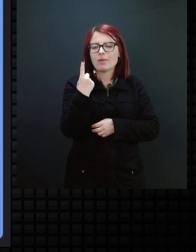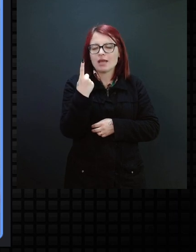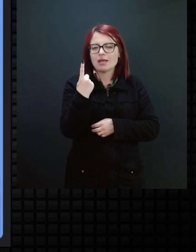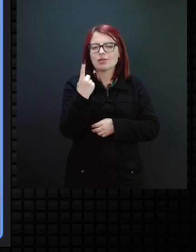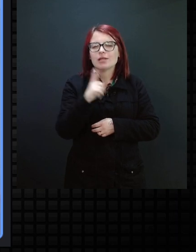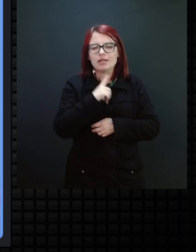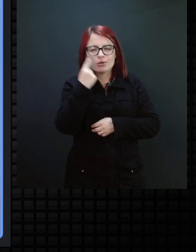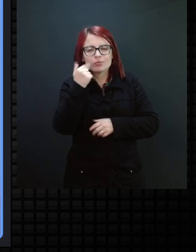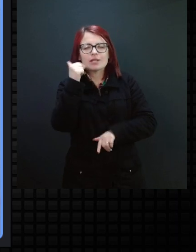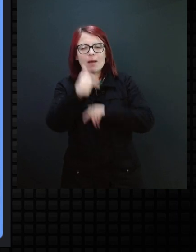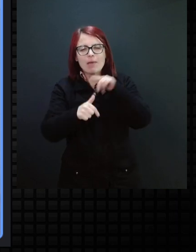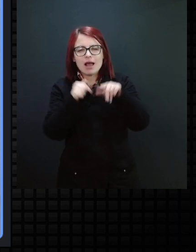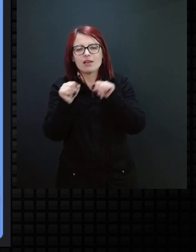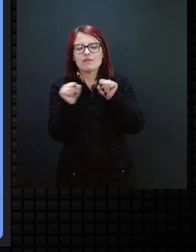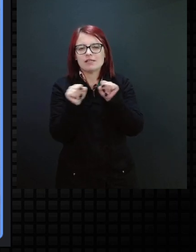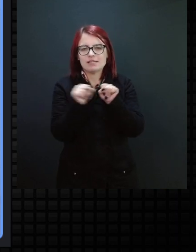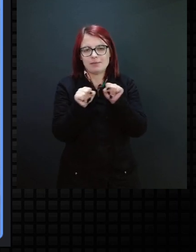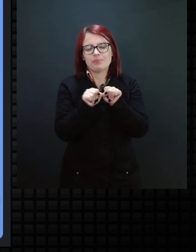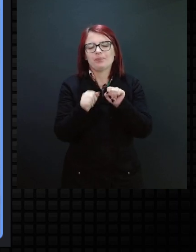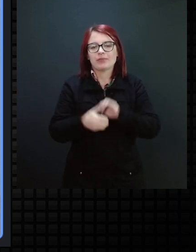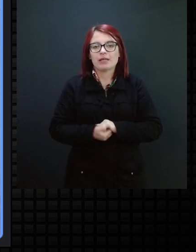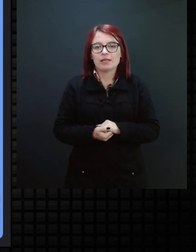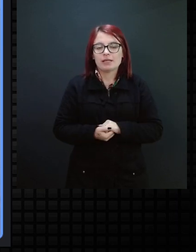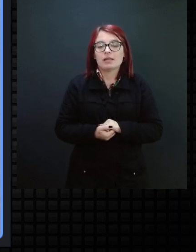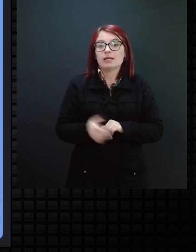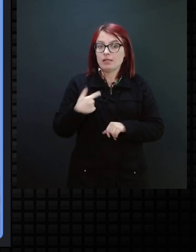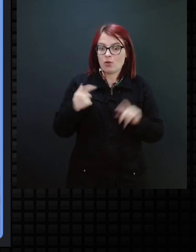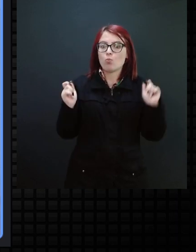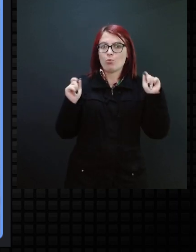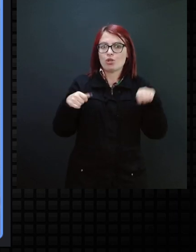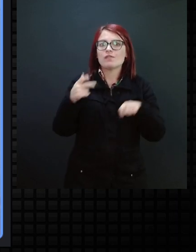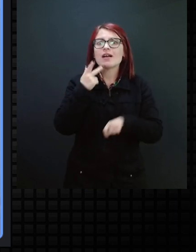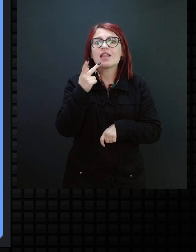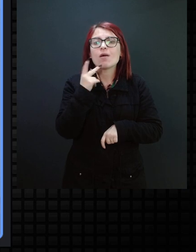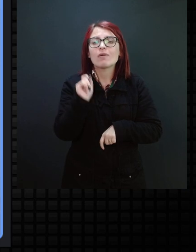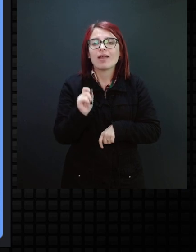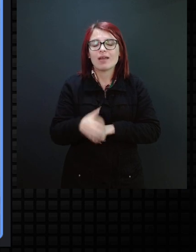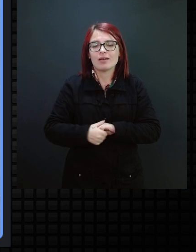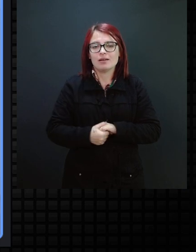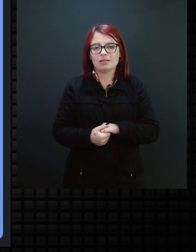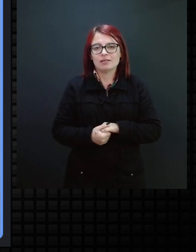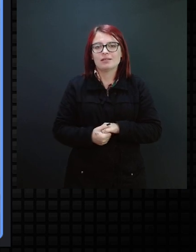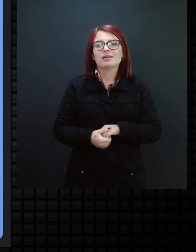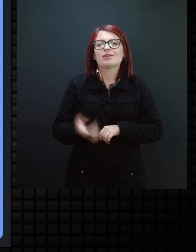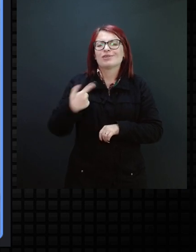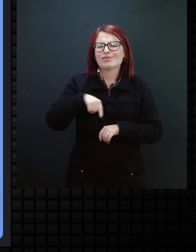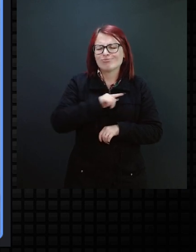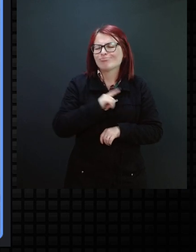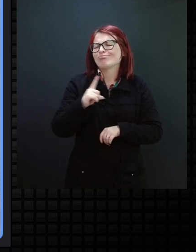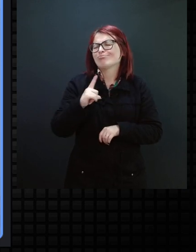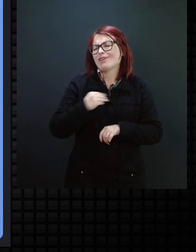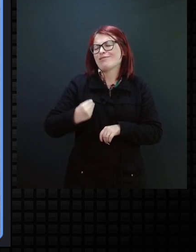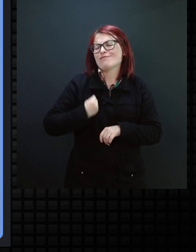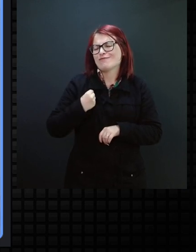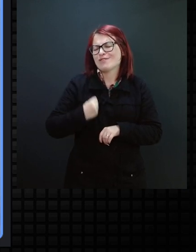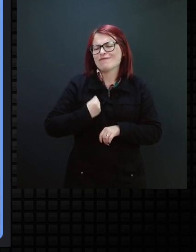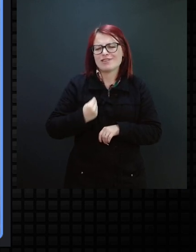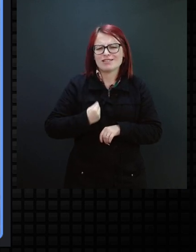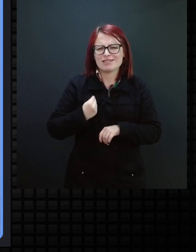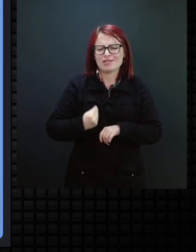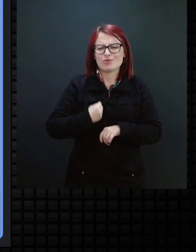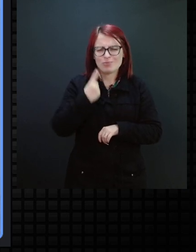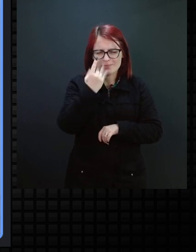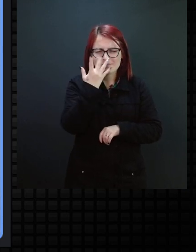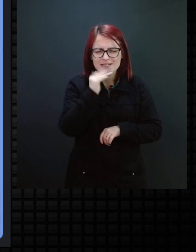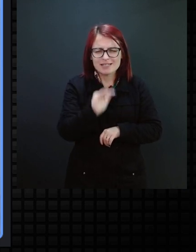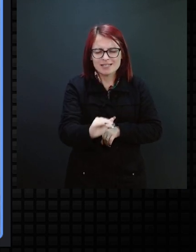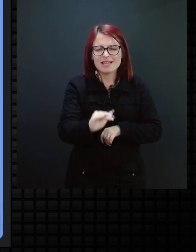trabalho a ser realizado. E eu posso falar, nós vivenciamos uma criança de oito